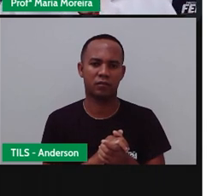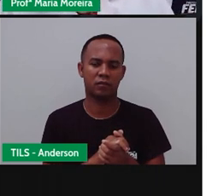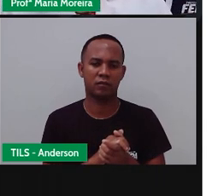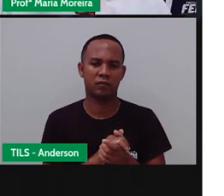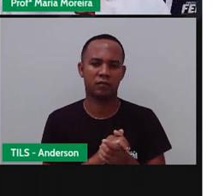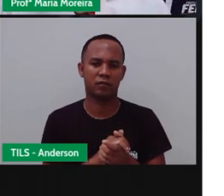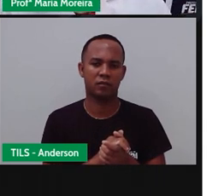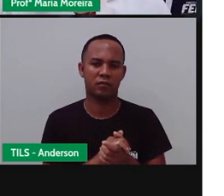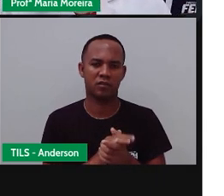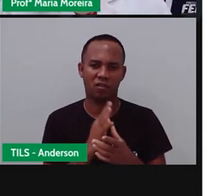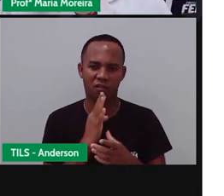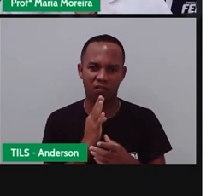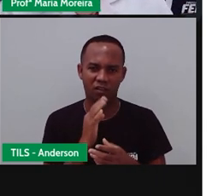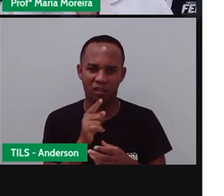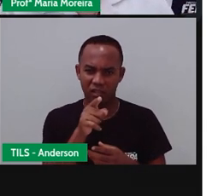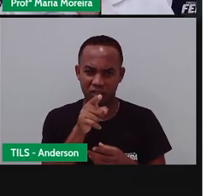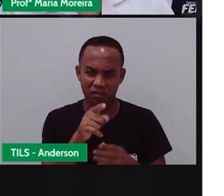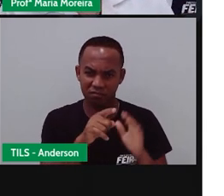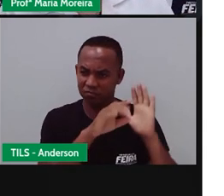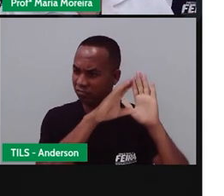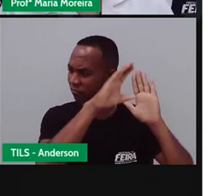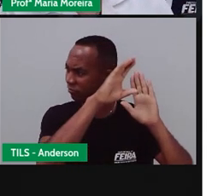Você sabia que isso aqui é um calendário, Anderson?